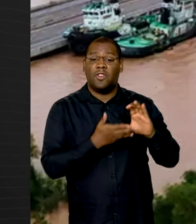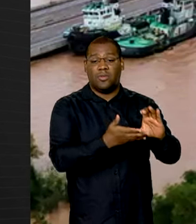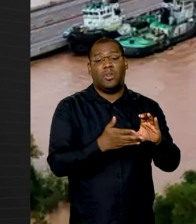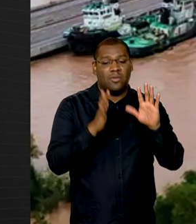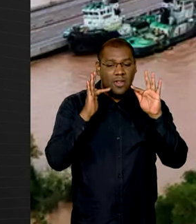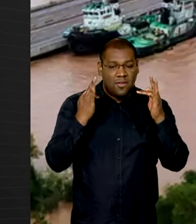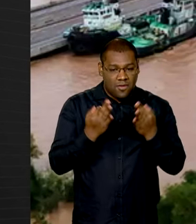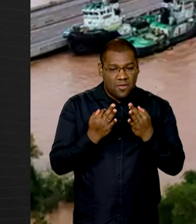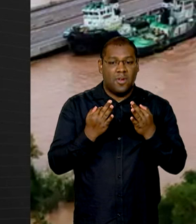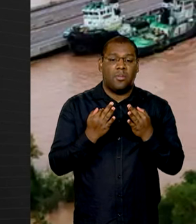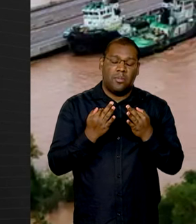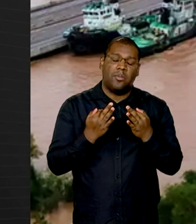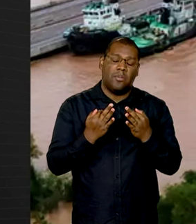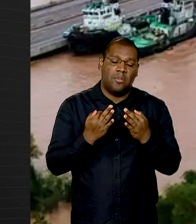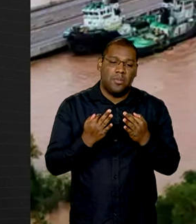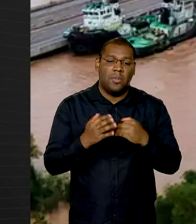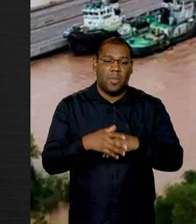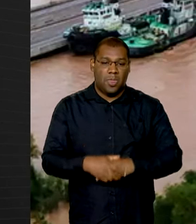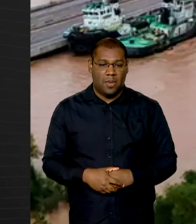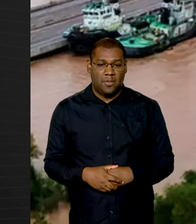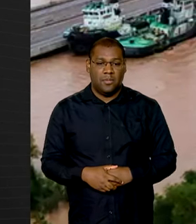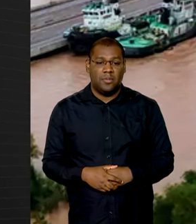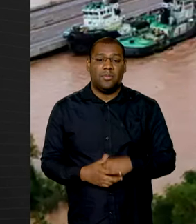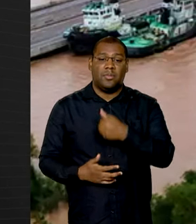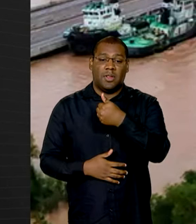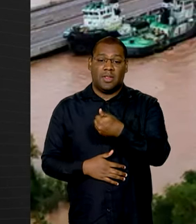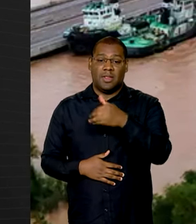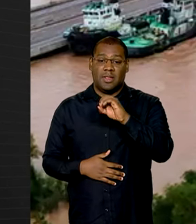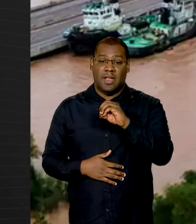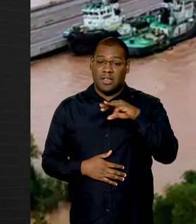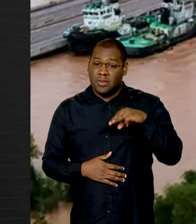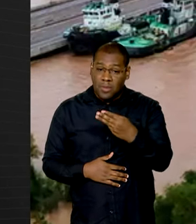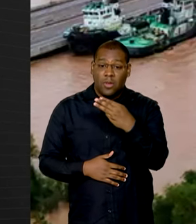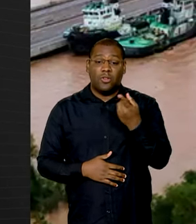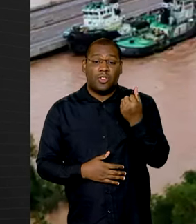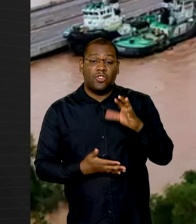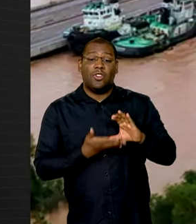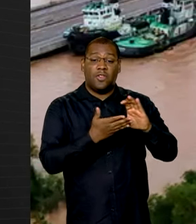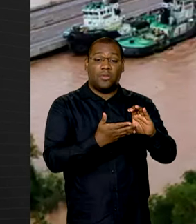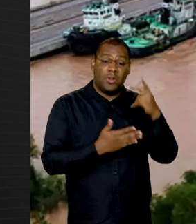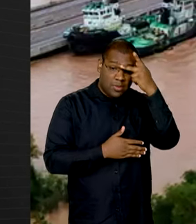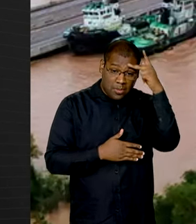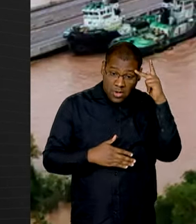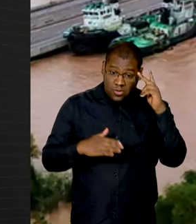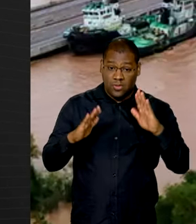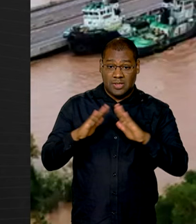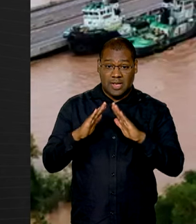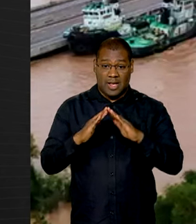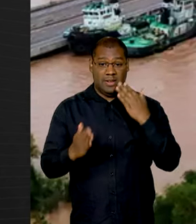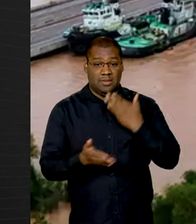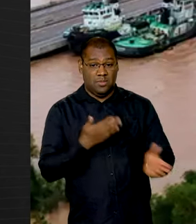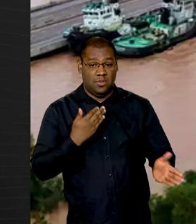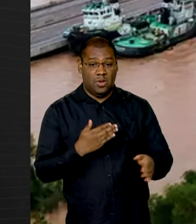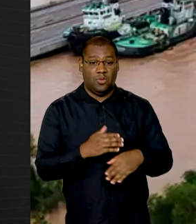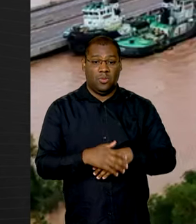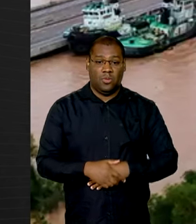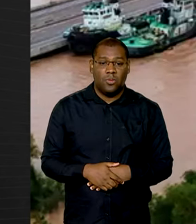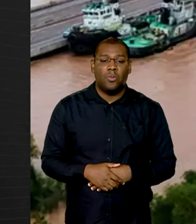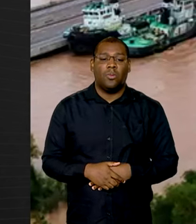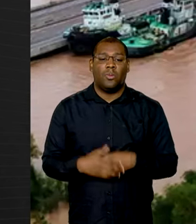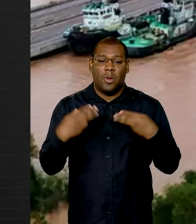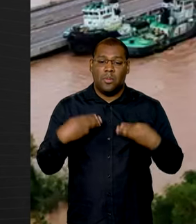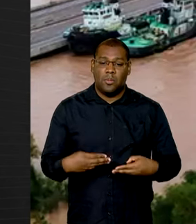vão ser destinados para o auxílio-abrigamento, que pode ser requerido por municípios em situação de calamidade. Já o